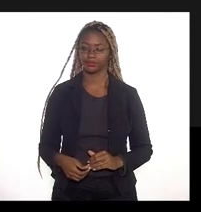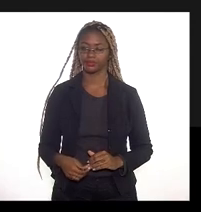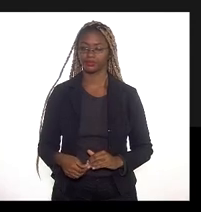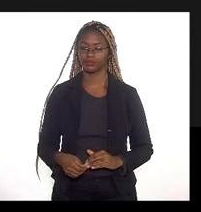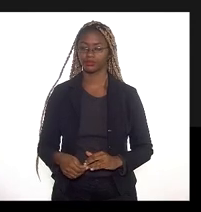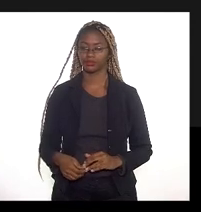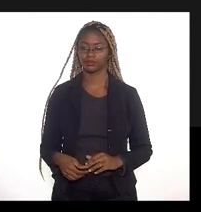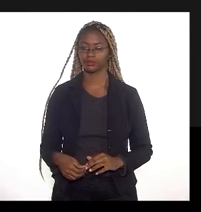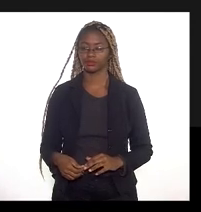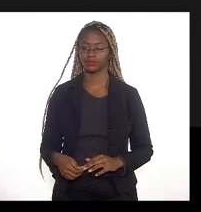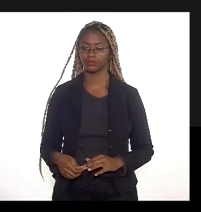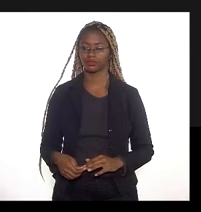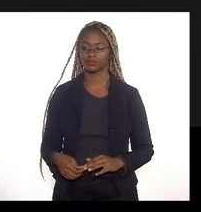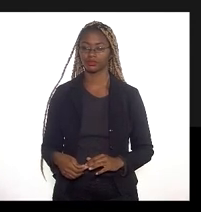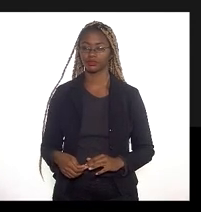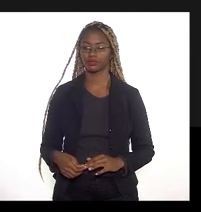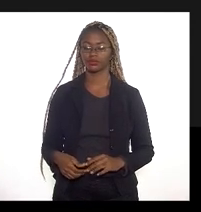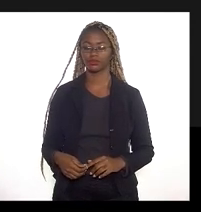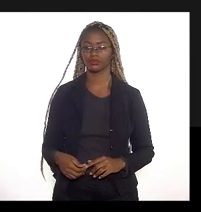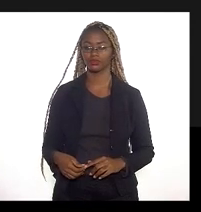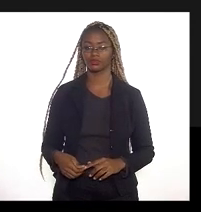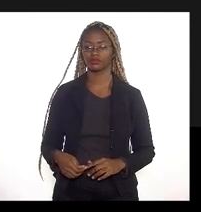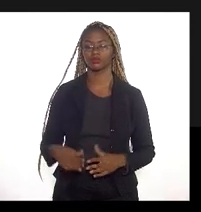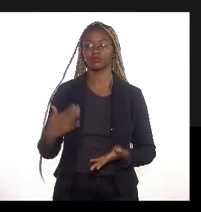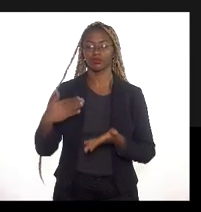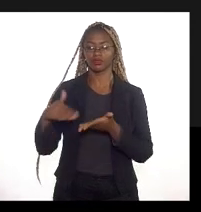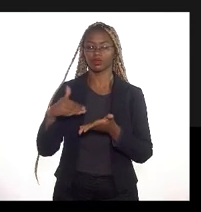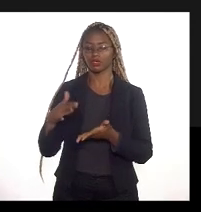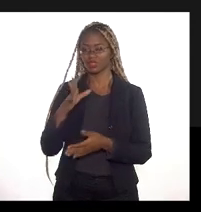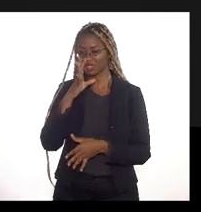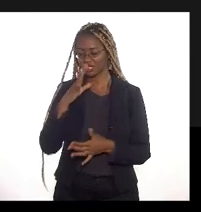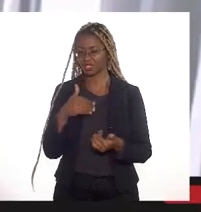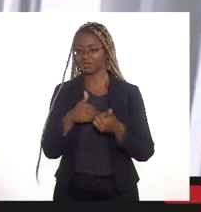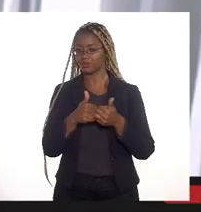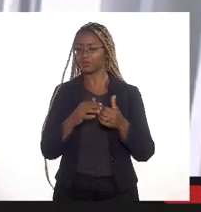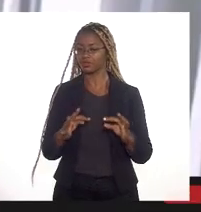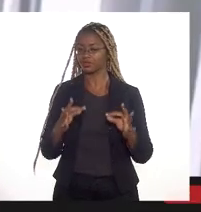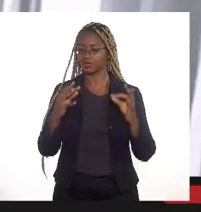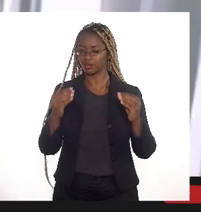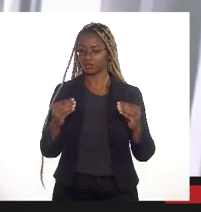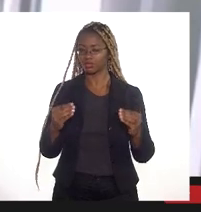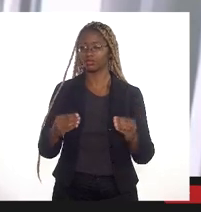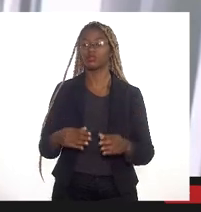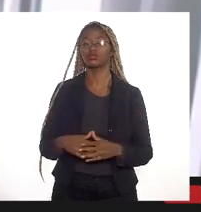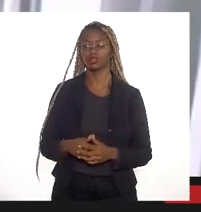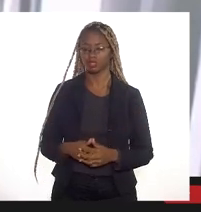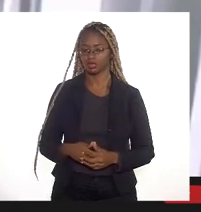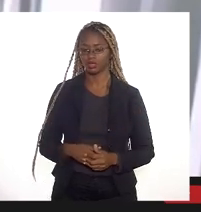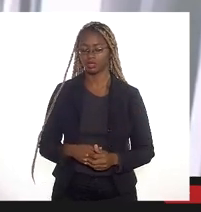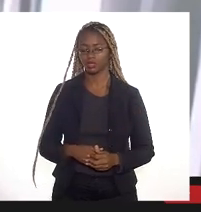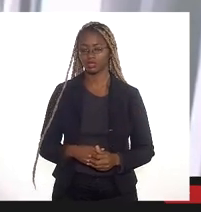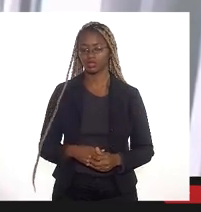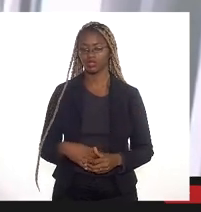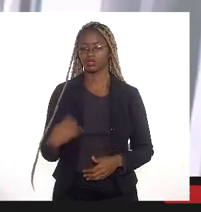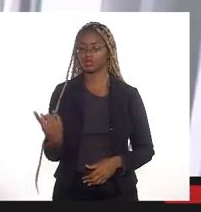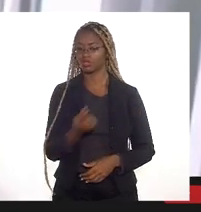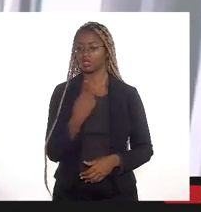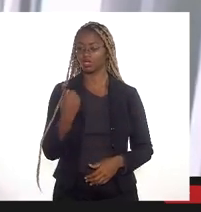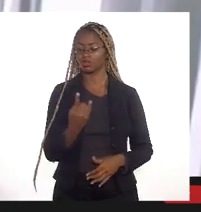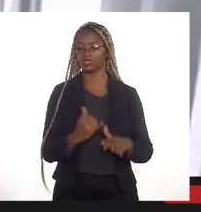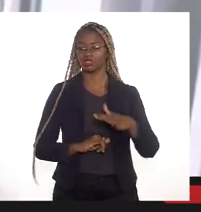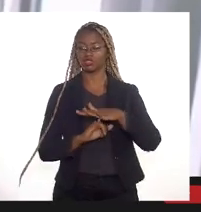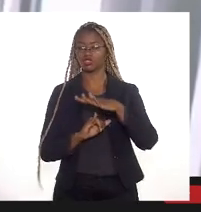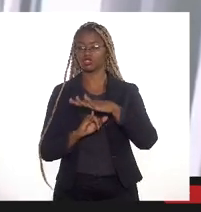eu quero insistir o secretário acompanhou a audiência quase o tempo todo mesmo que eu não tinha entrado aqui ainda nenhuma instituição nenhuma